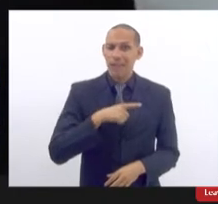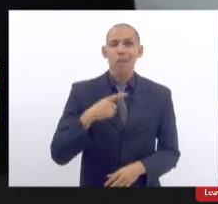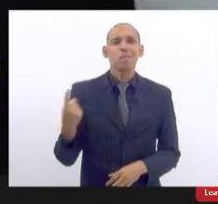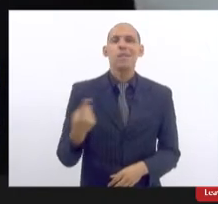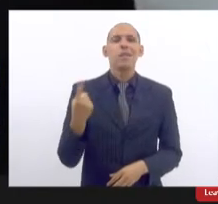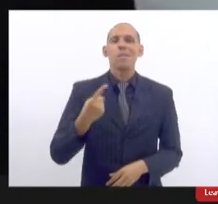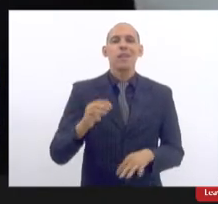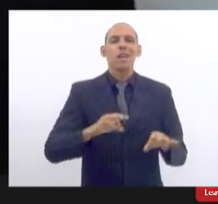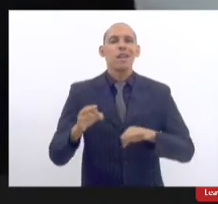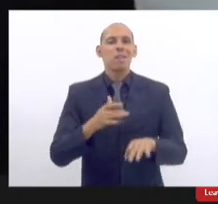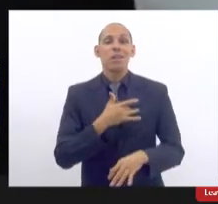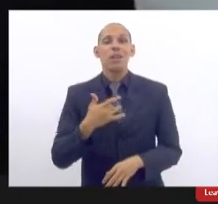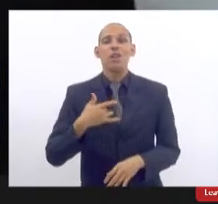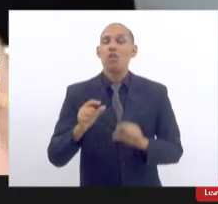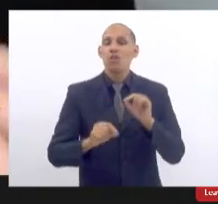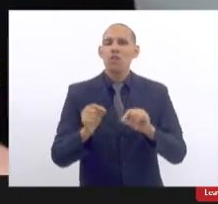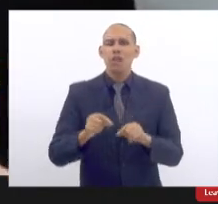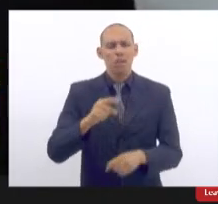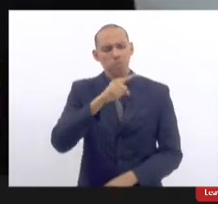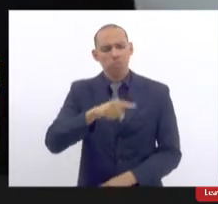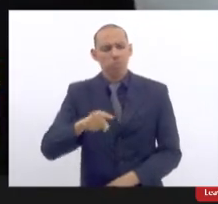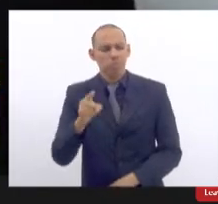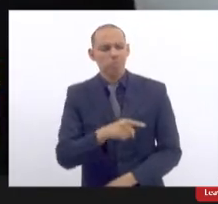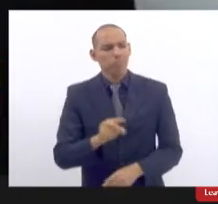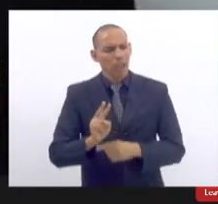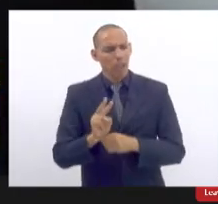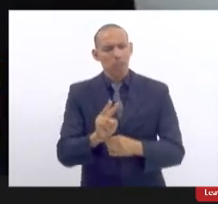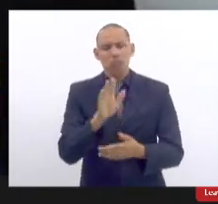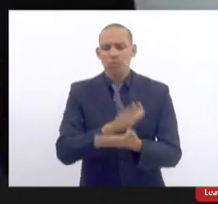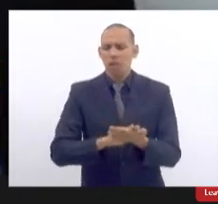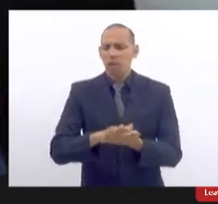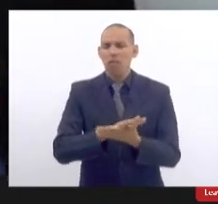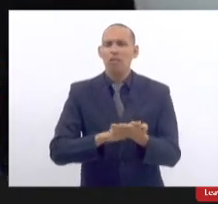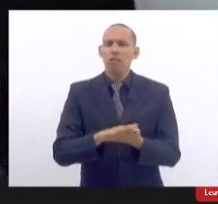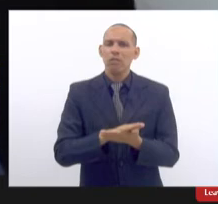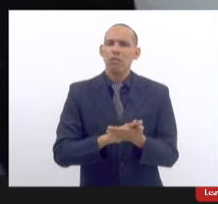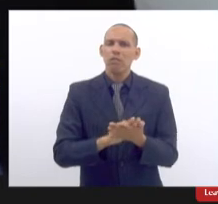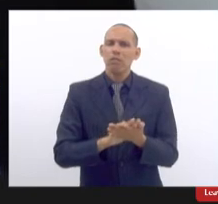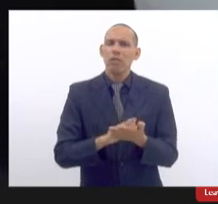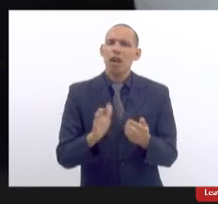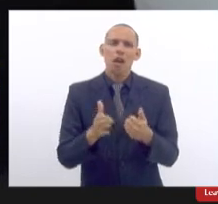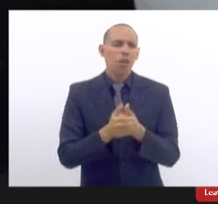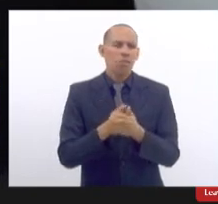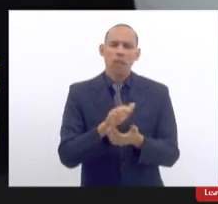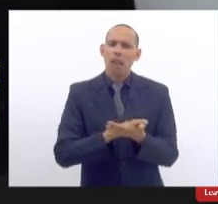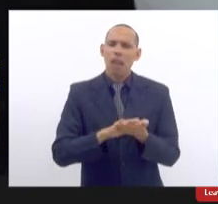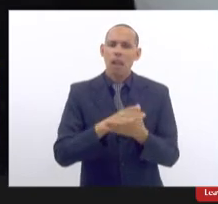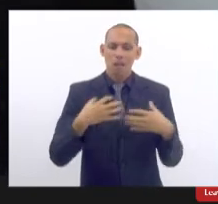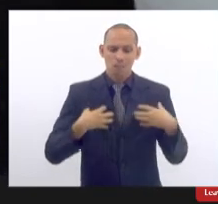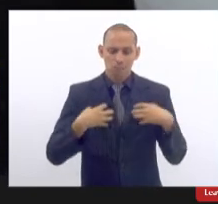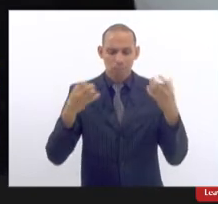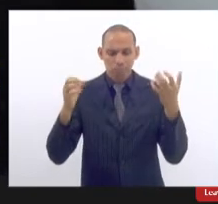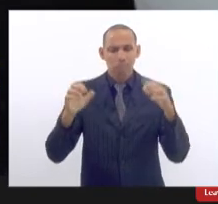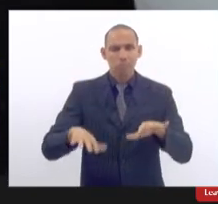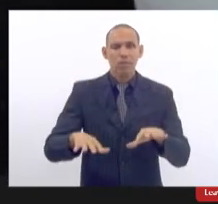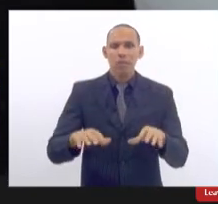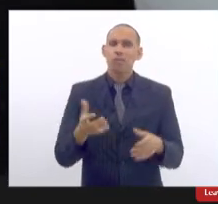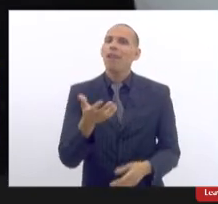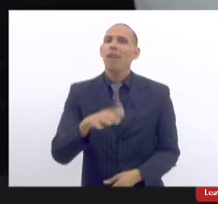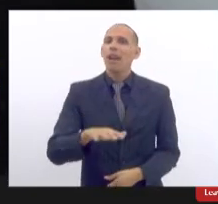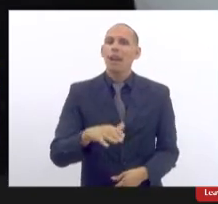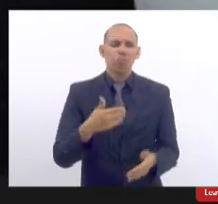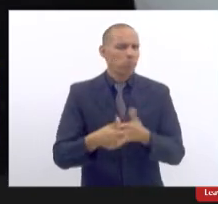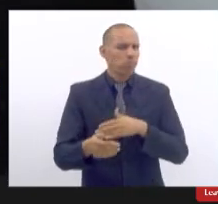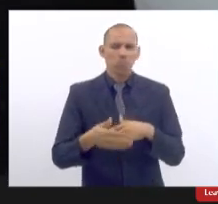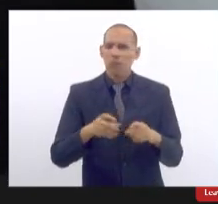iniciativa do convênio é de negar a cobertura das pacientes que precisam tirar a prótese mesmo com indicação